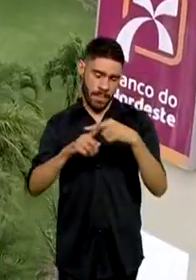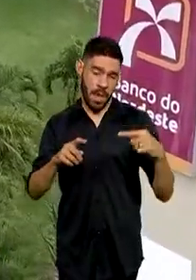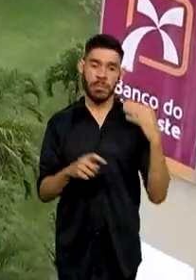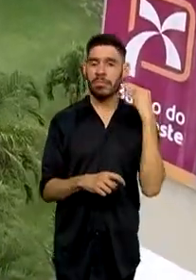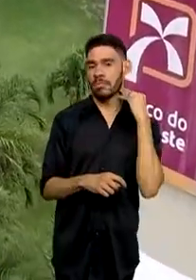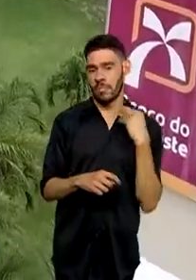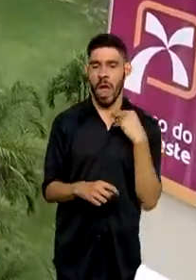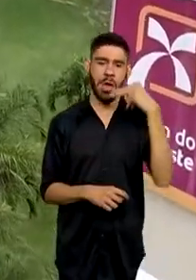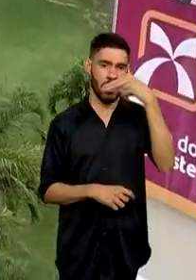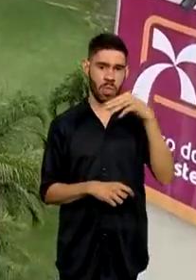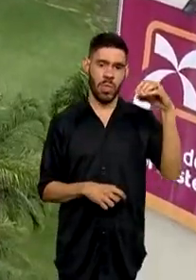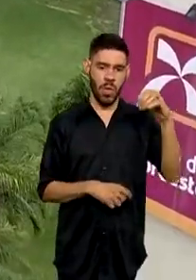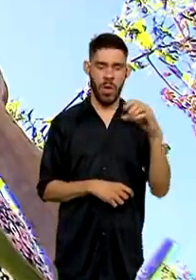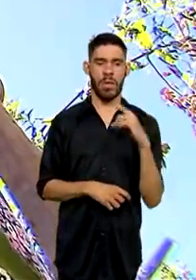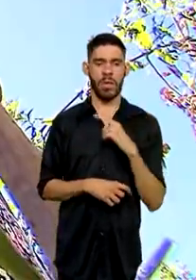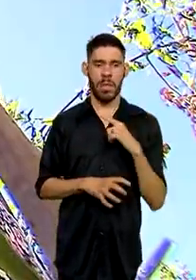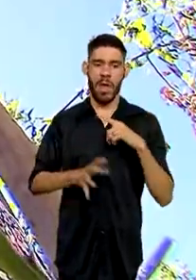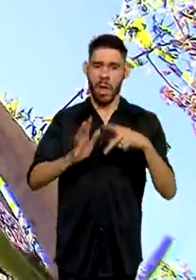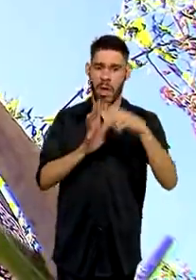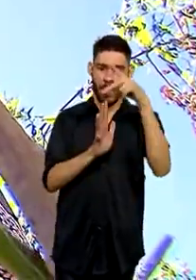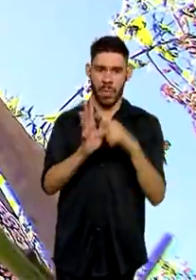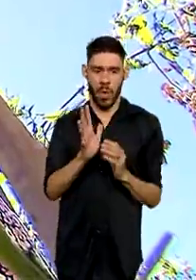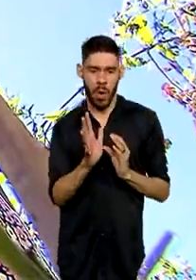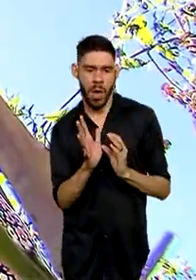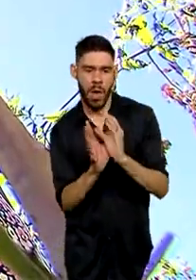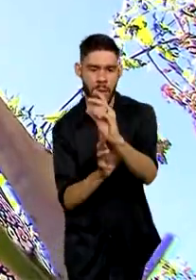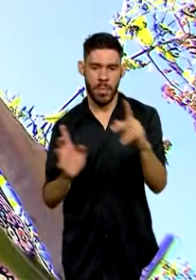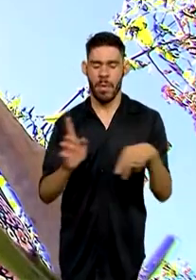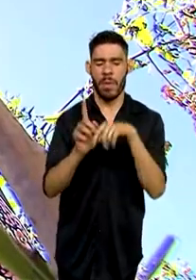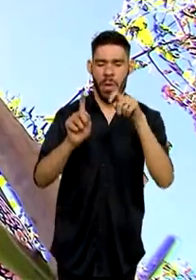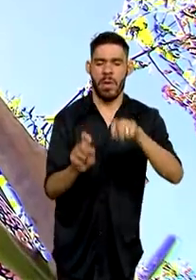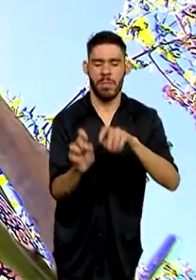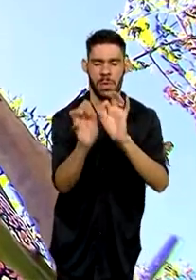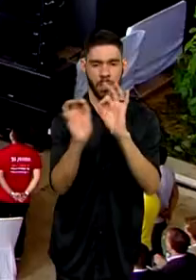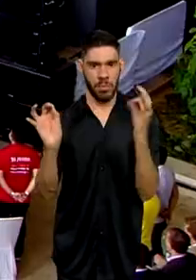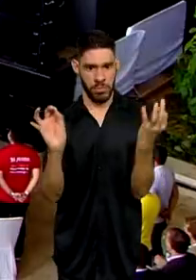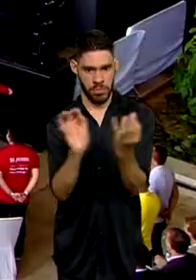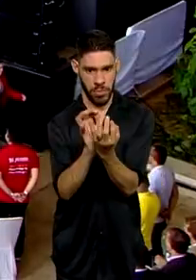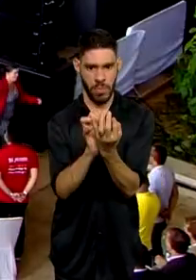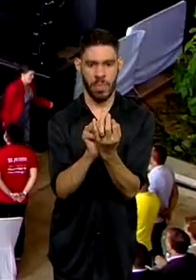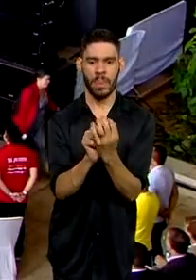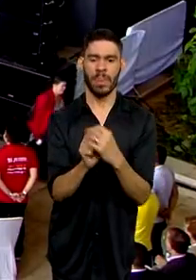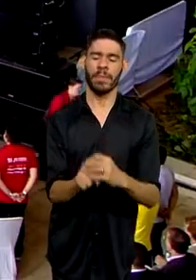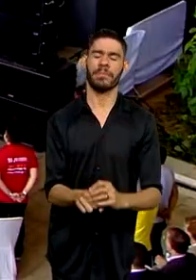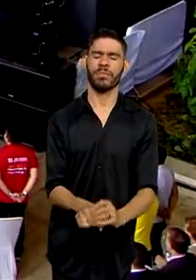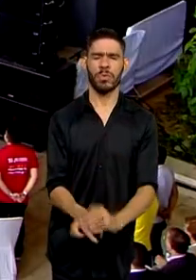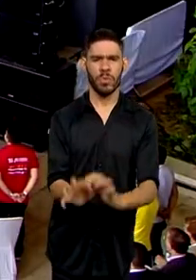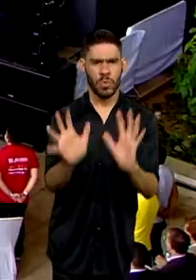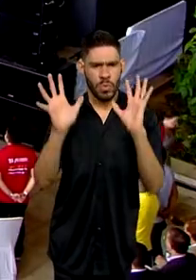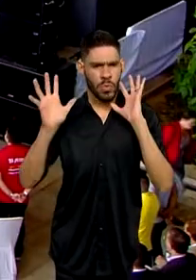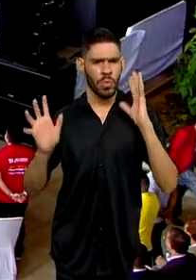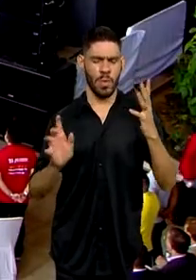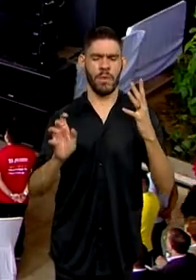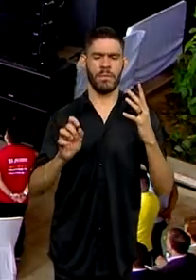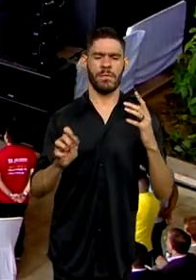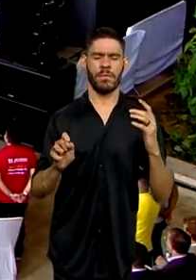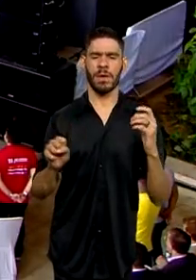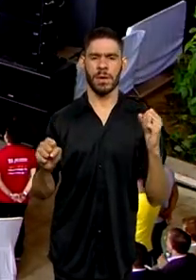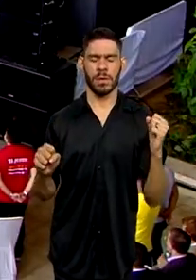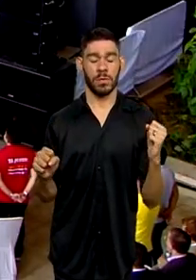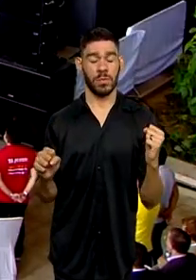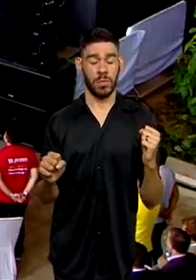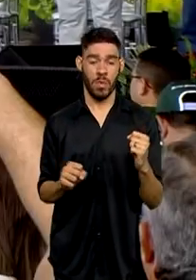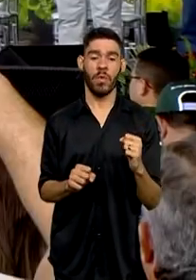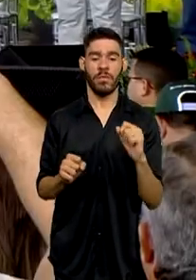tem um programa de microcrédito voltado para a agricultura familiar. E um grande evento foi realizado em